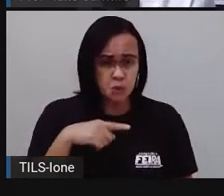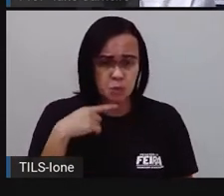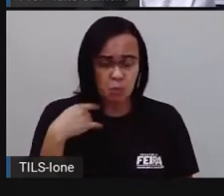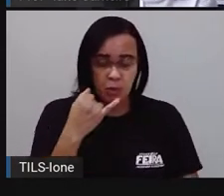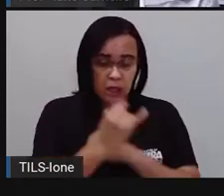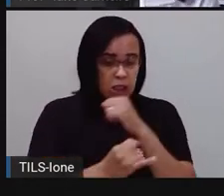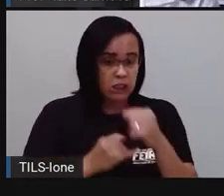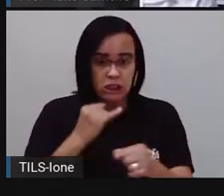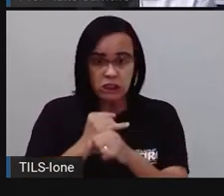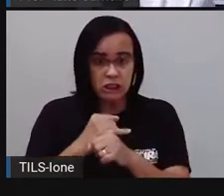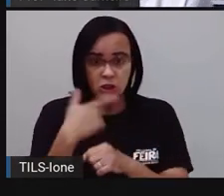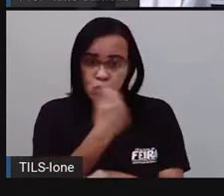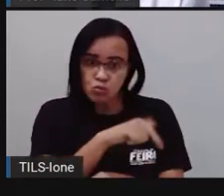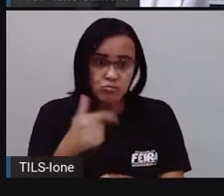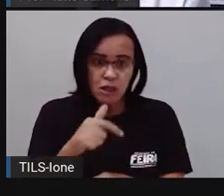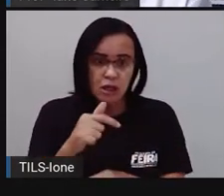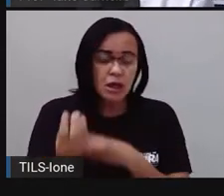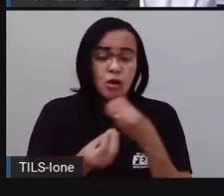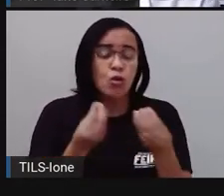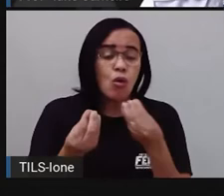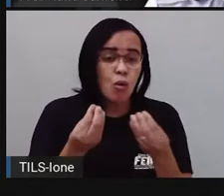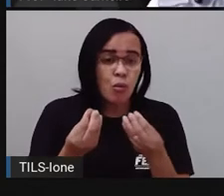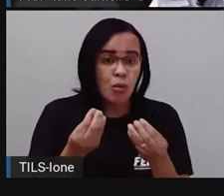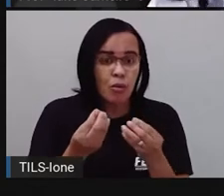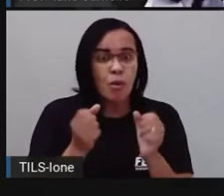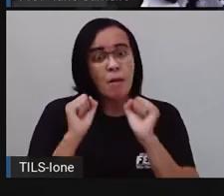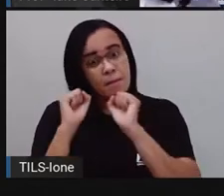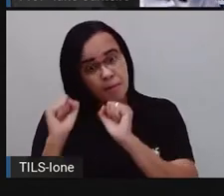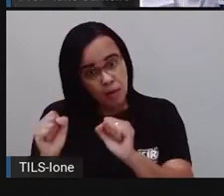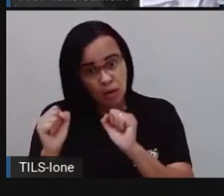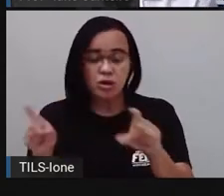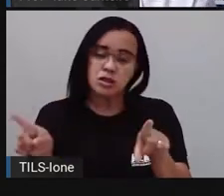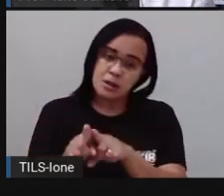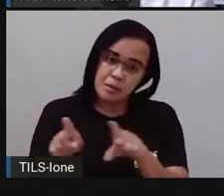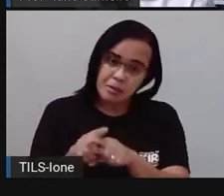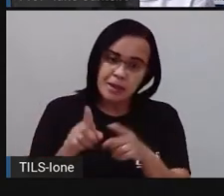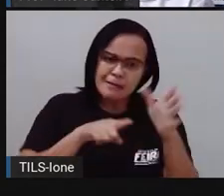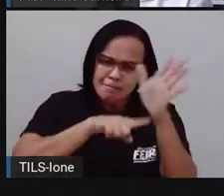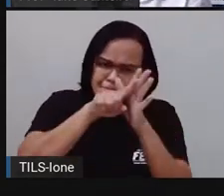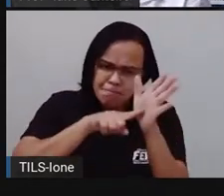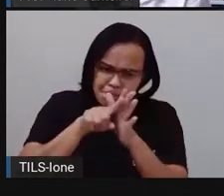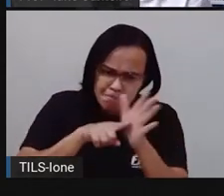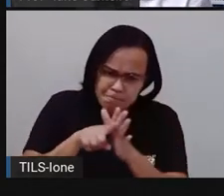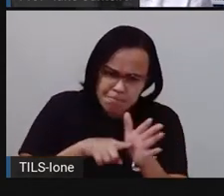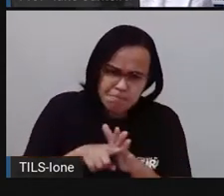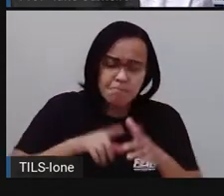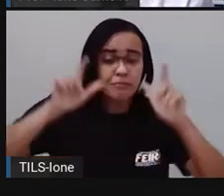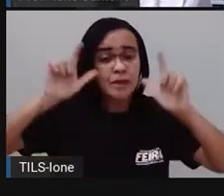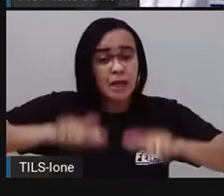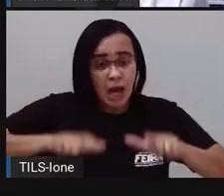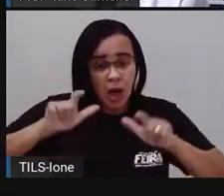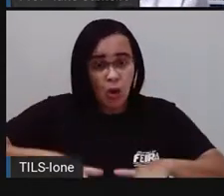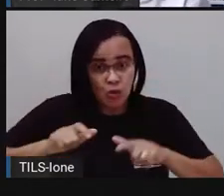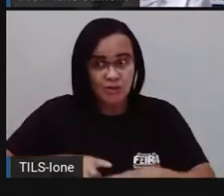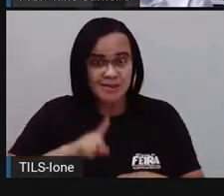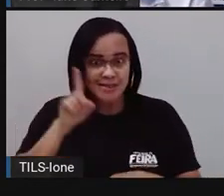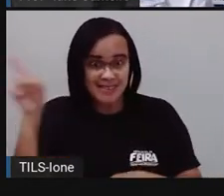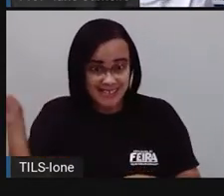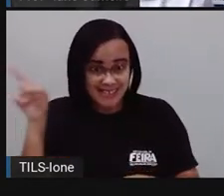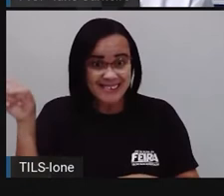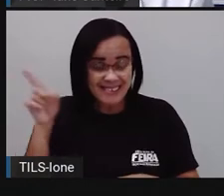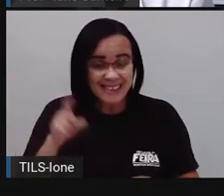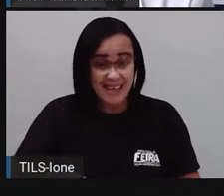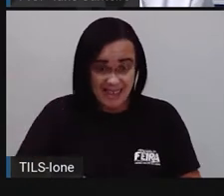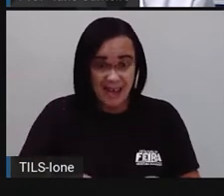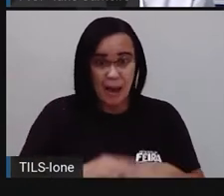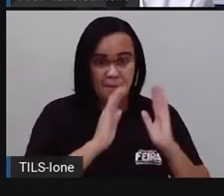né? Usando livros. Então, você pode pesquisar na biblioteca da sua escola. Então, converse com sua professora para entender como é o funcionamento